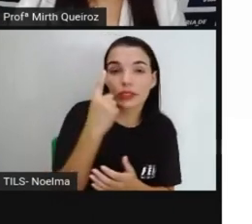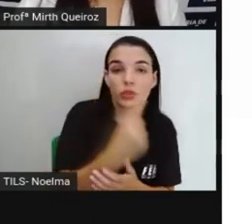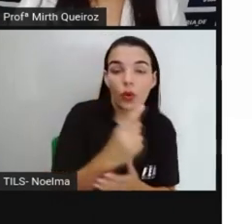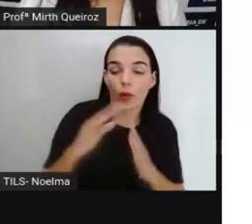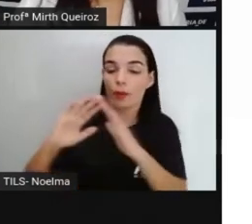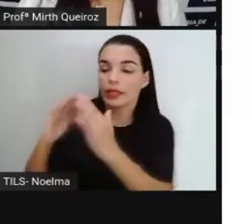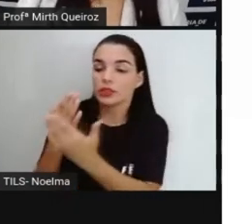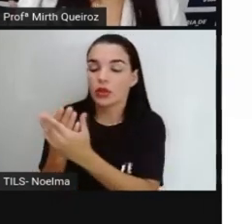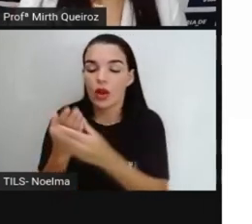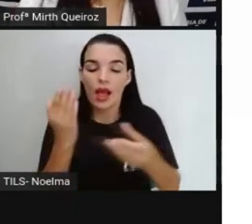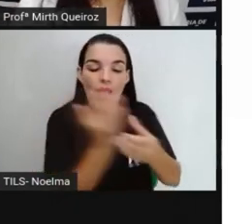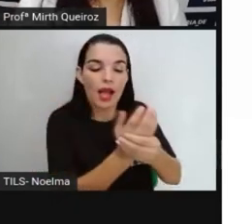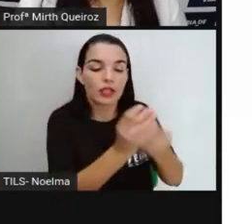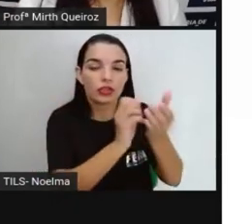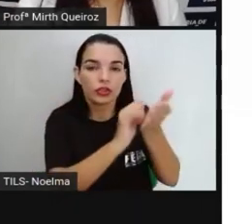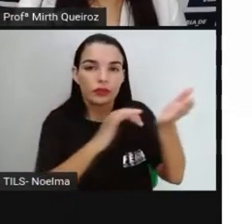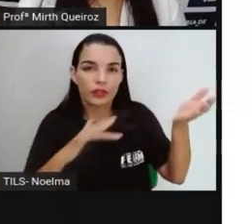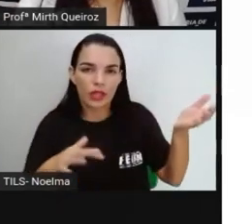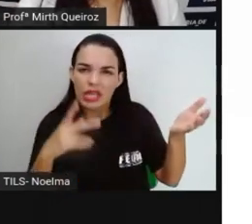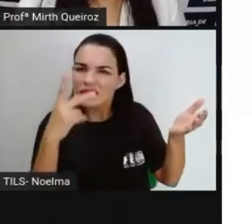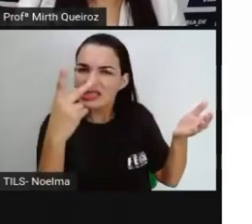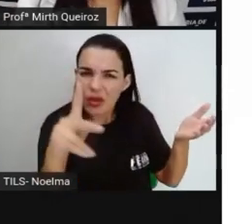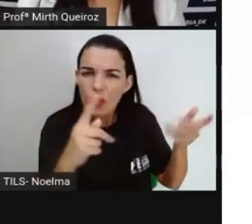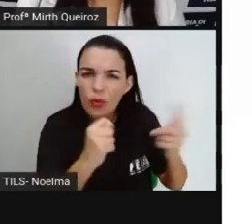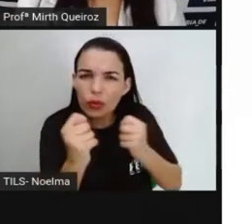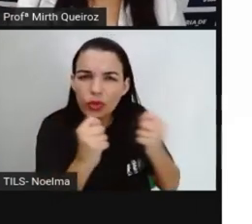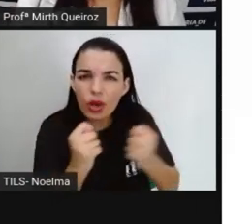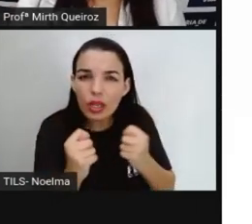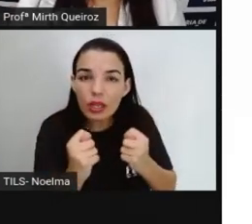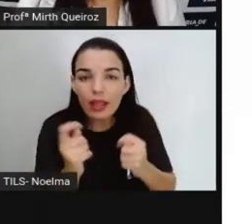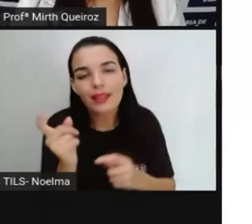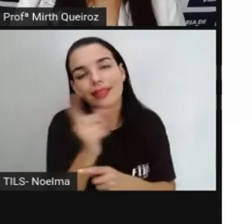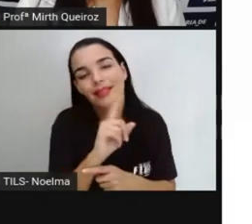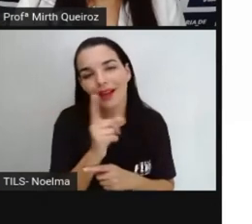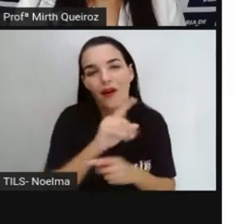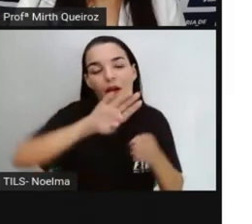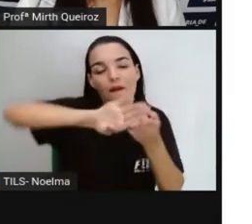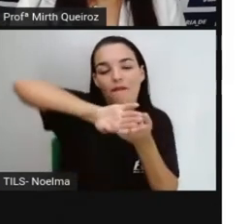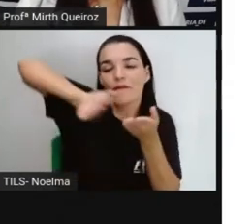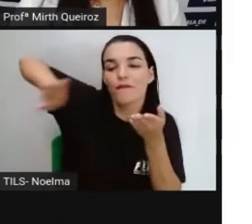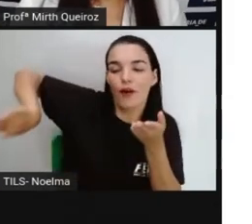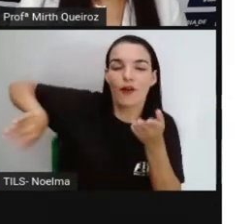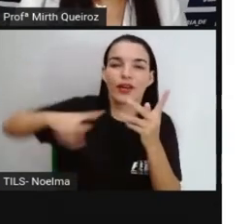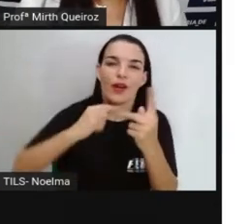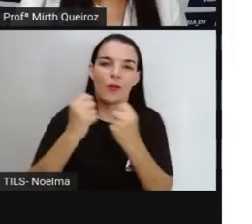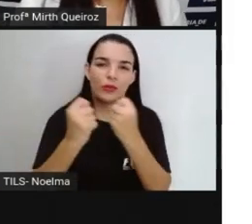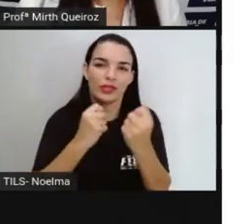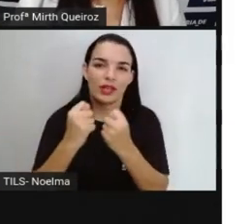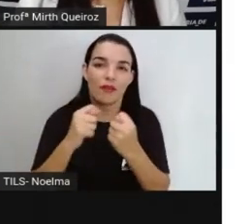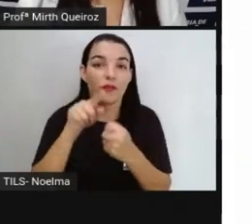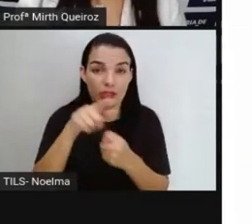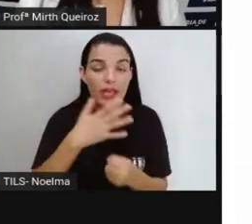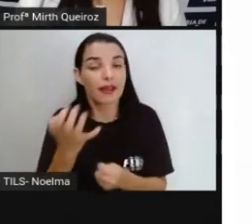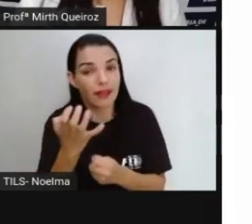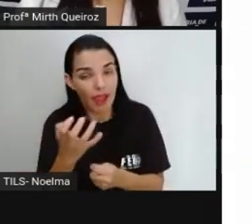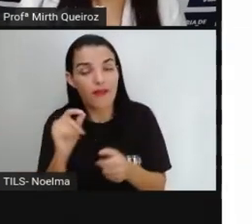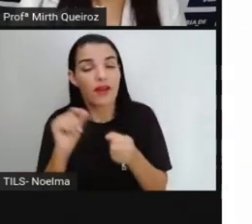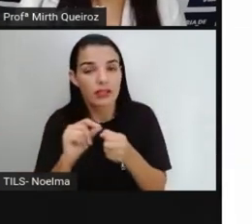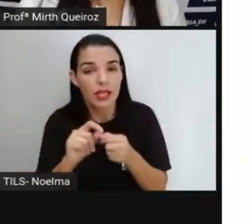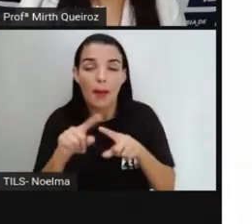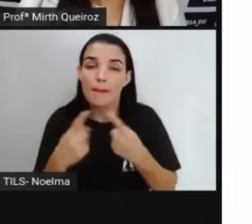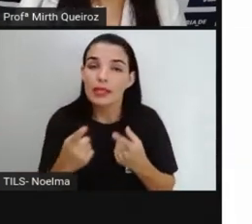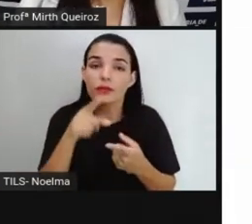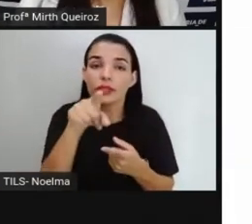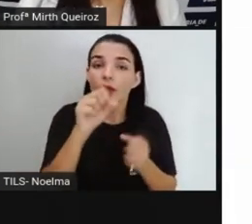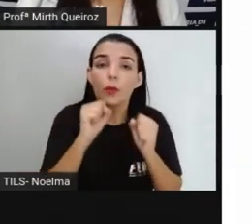a escola Atividade É algo que está No seu controle? Não Está fora do seu controle É algo que você gostaria De realizar Porém Está fora